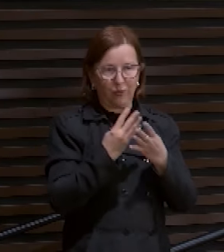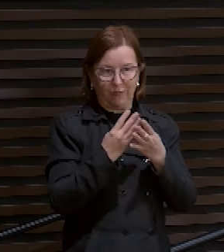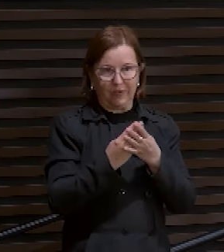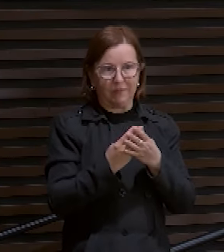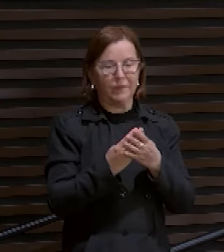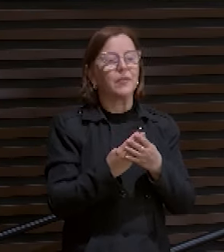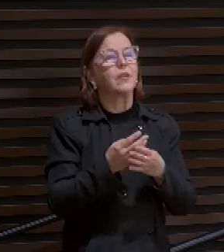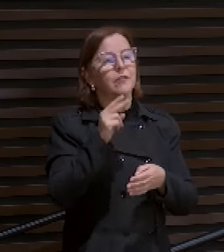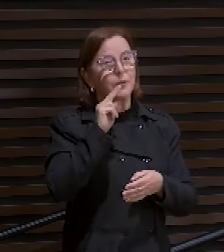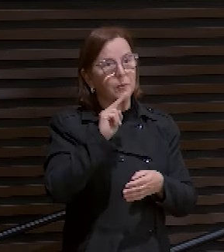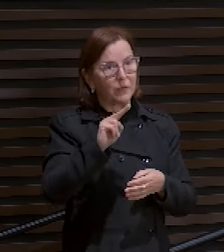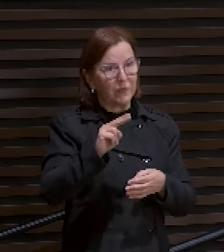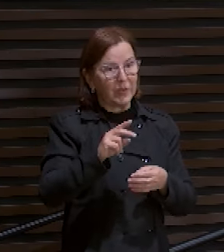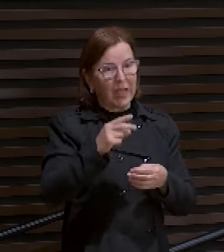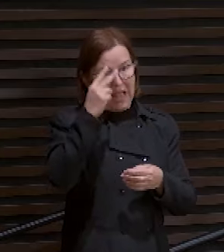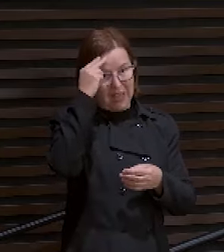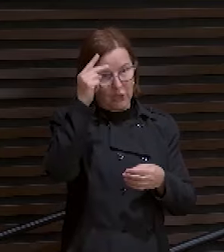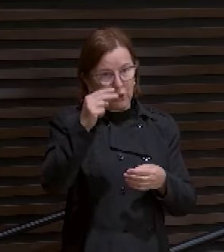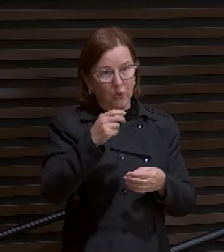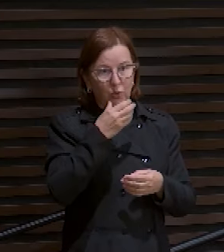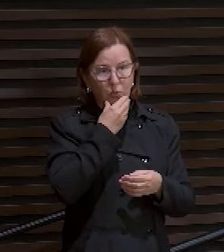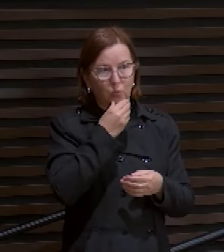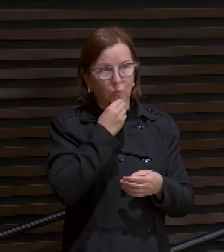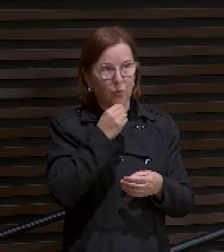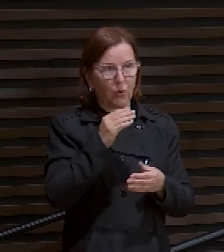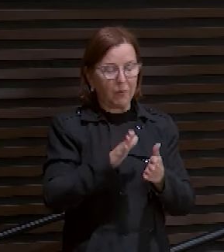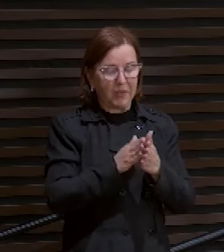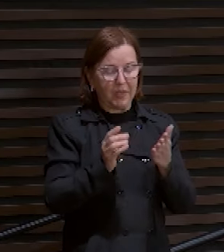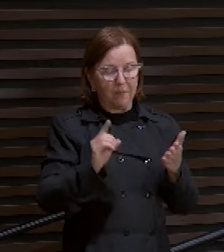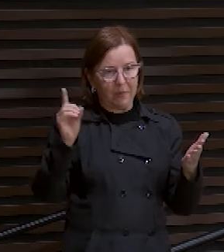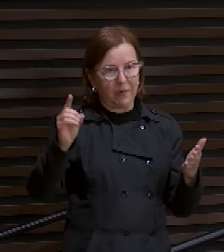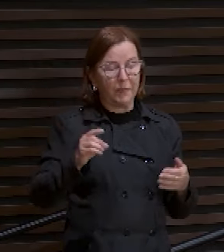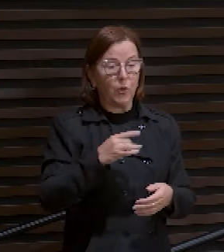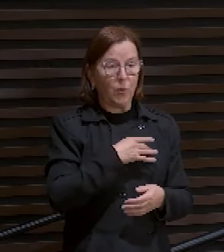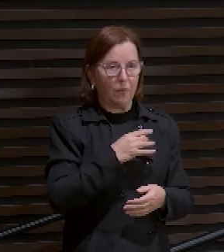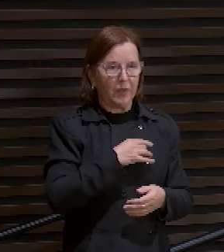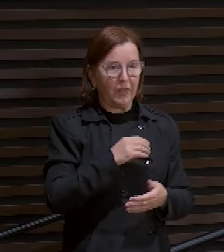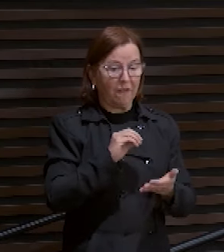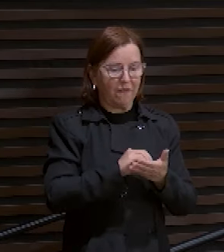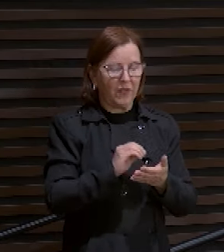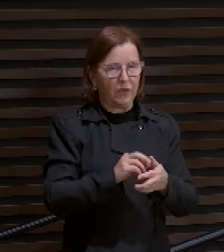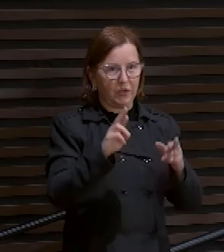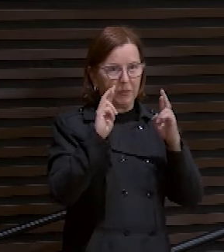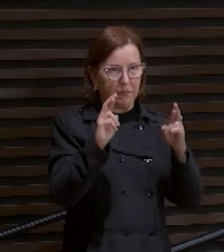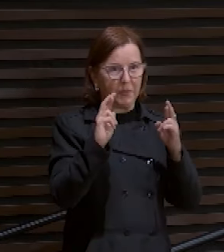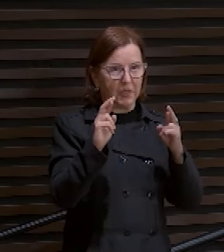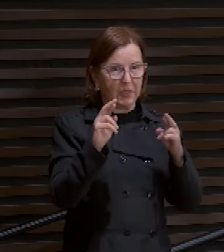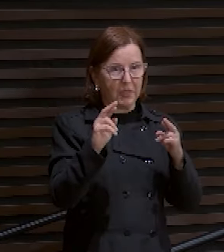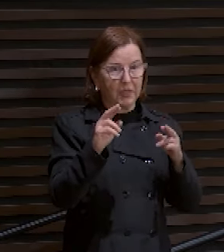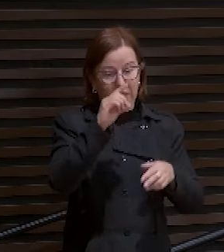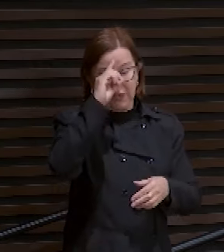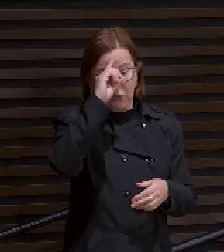na Bíblia. Agora, o medo, gente. A desesperança tem tomado conta das pessoas.